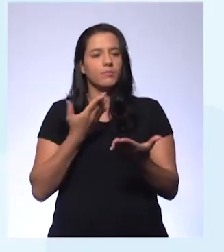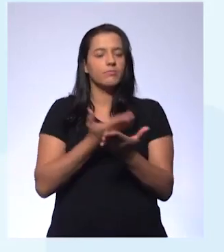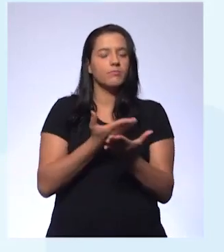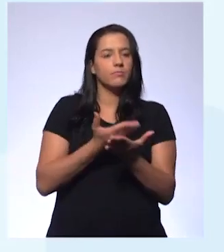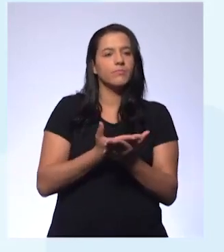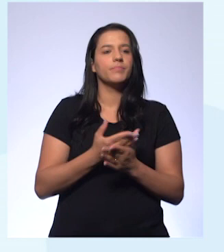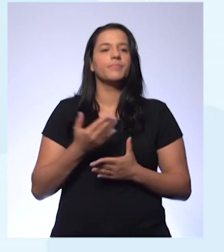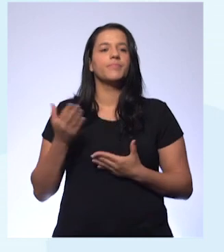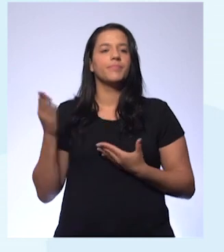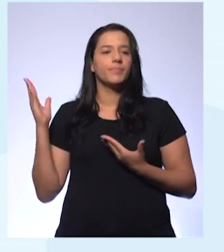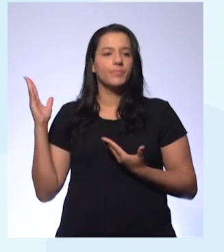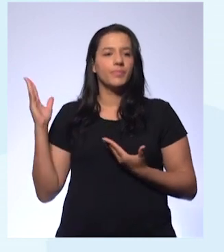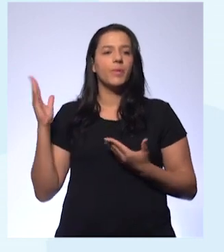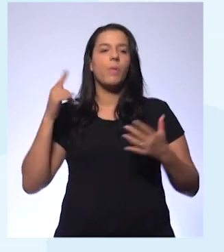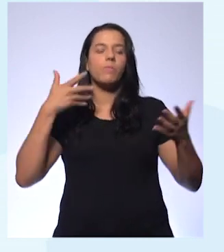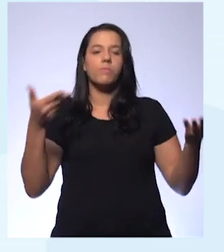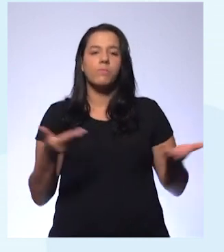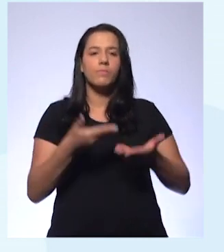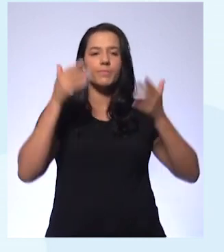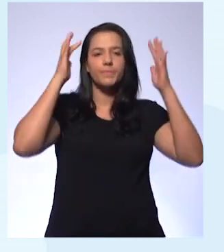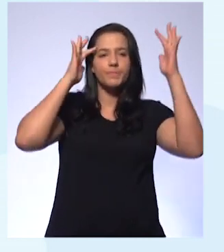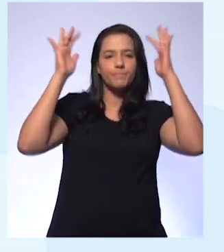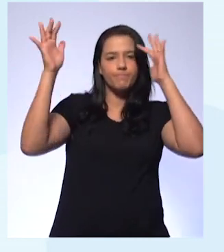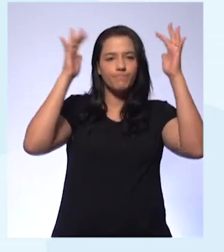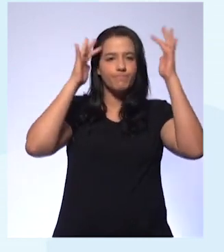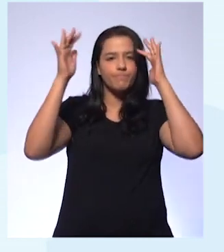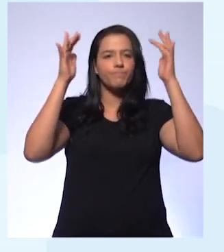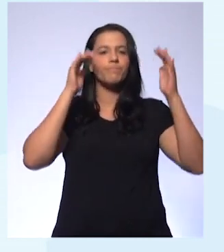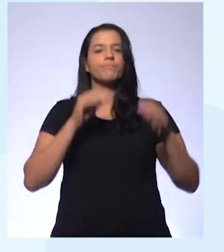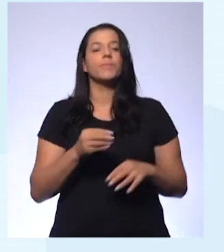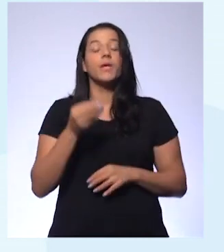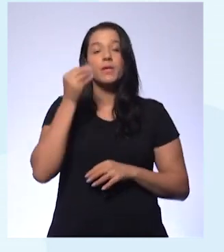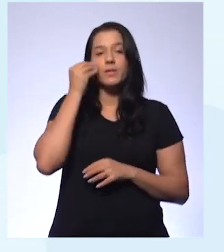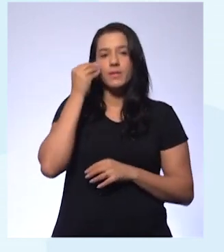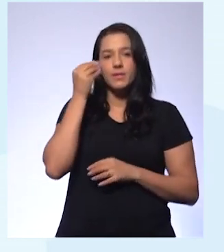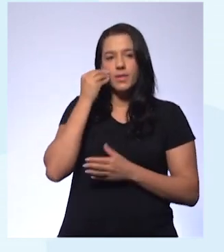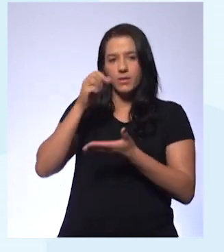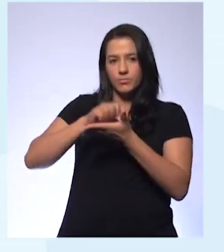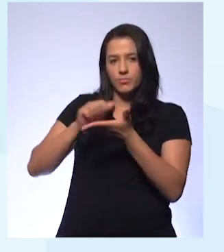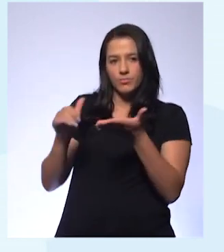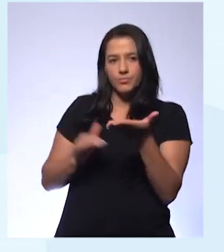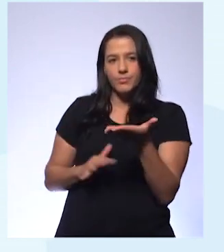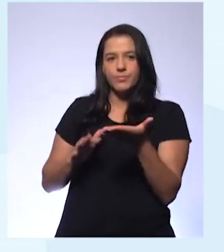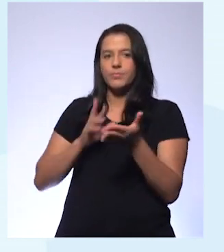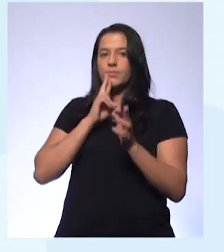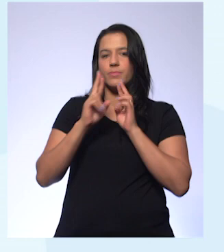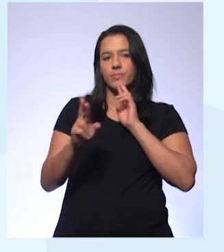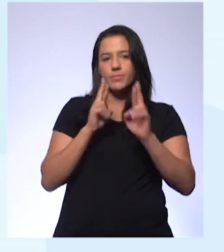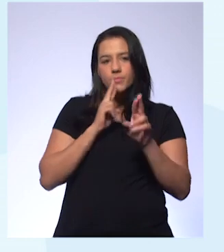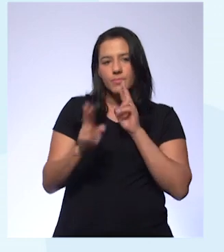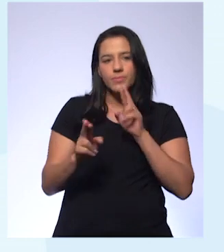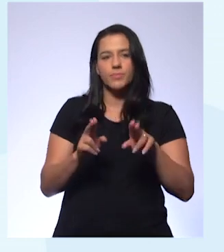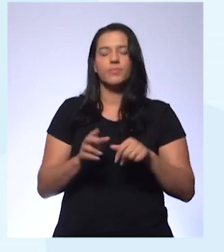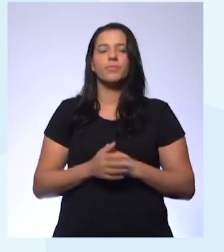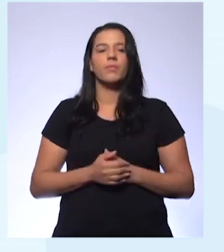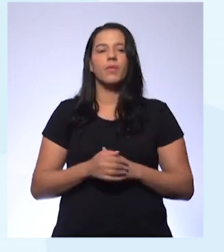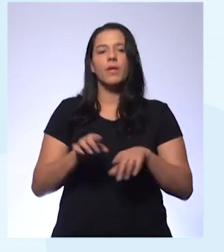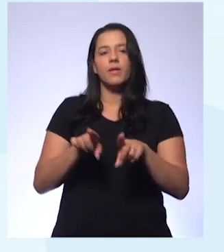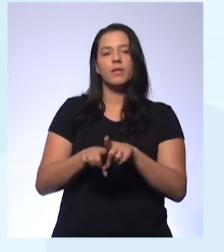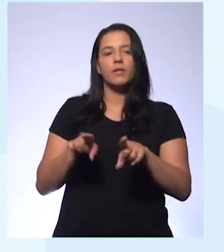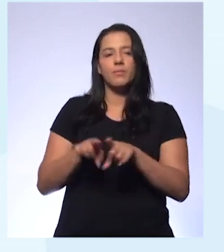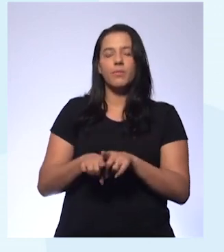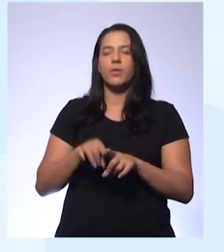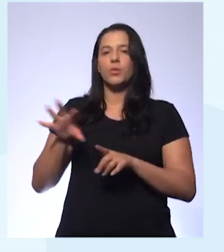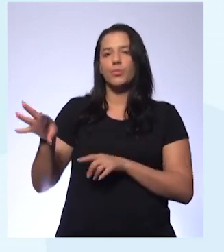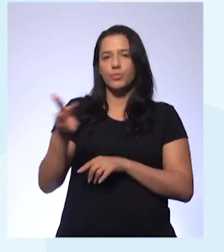vai refletir sobre o que está sendo discutido, resolver as atividades que a gente vai passar para vocês, buscar informação e, claro,